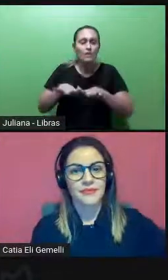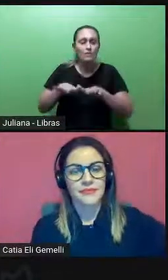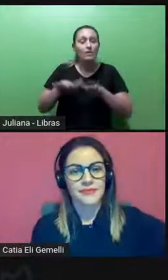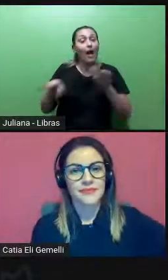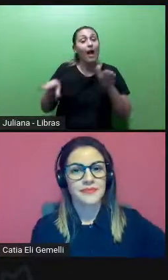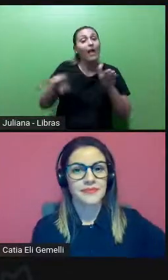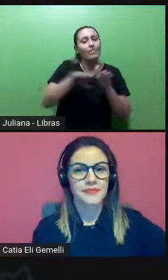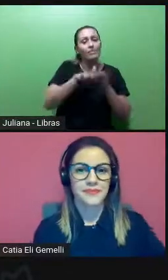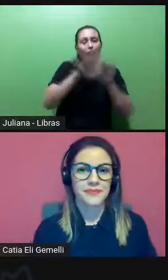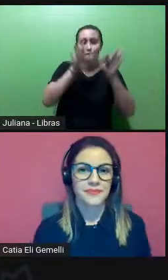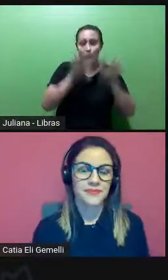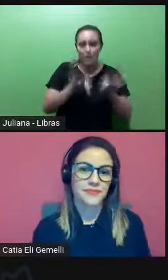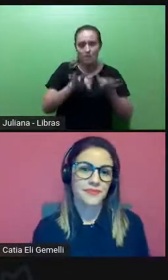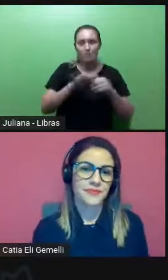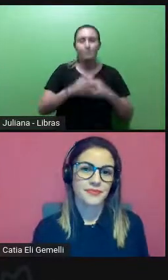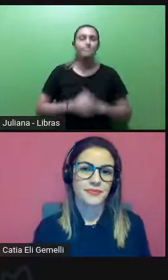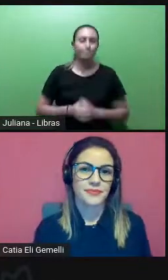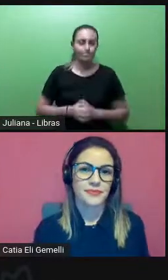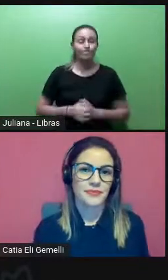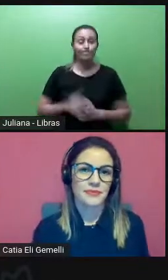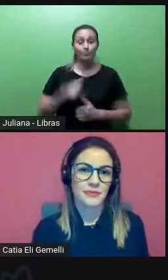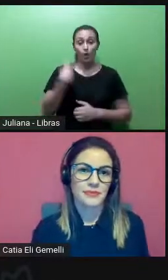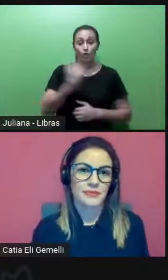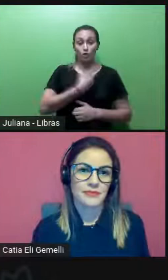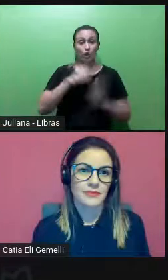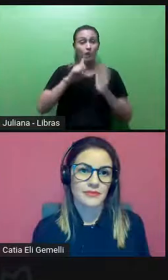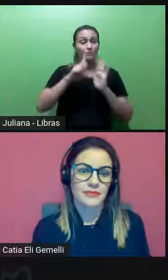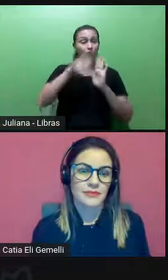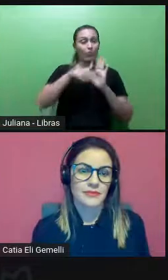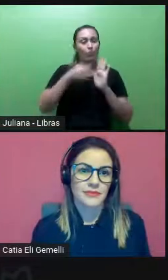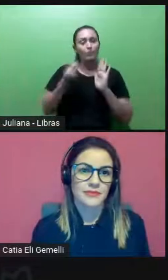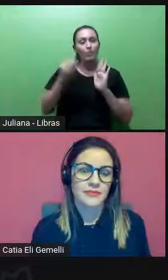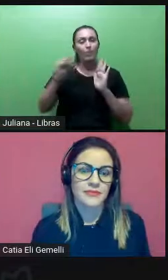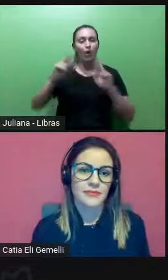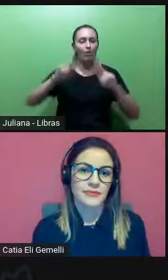colocar o link pra vocês assinarem a presença.